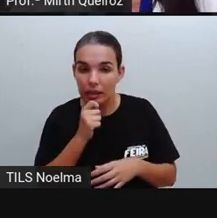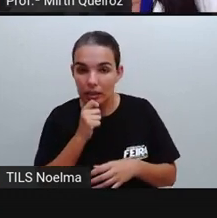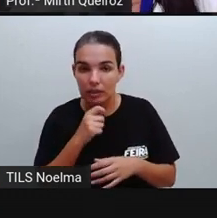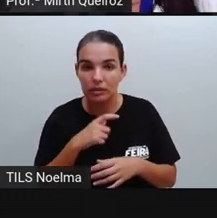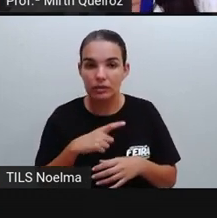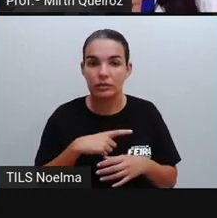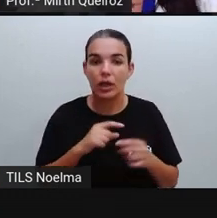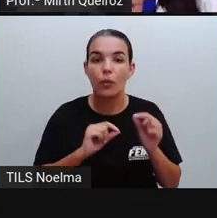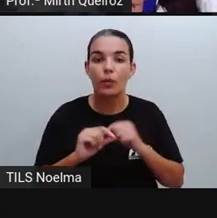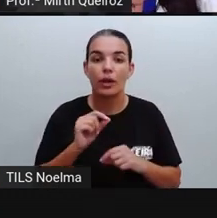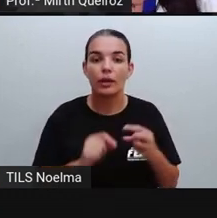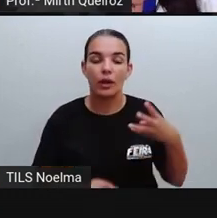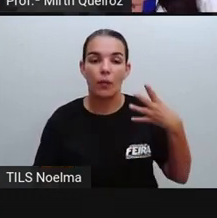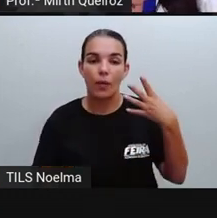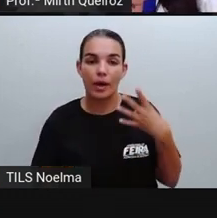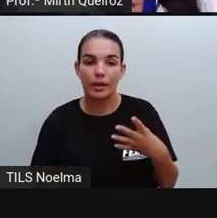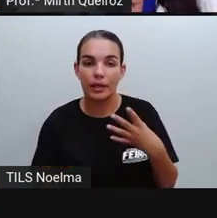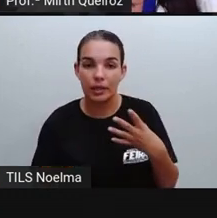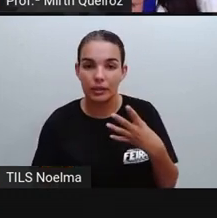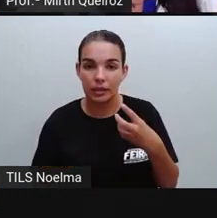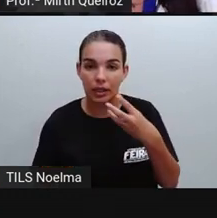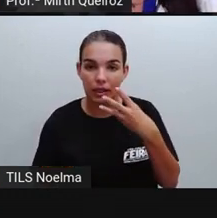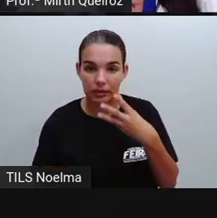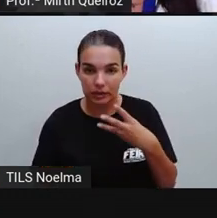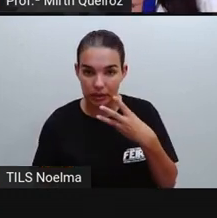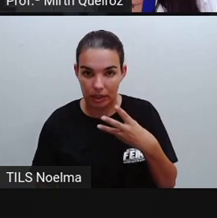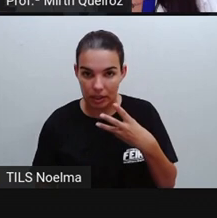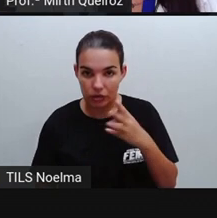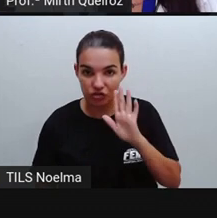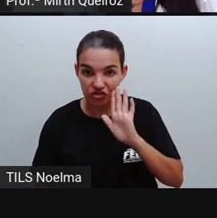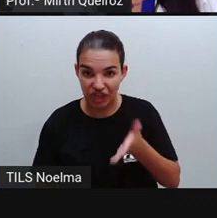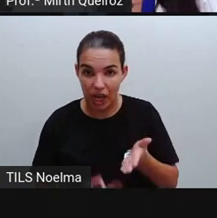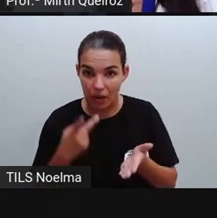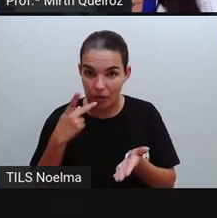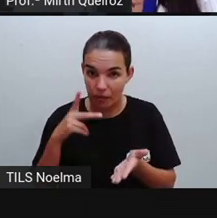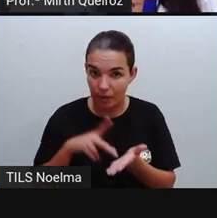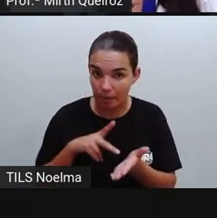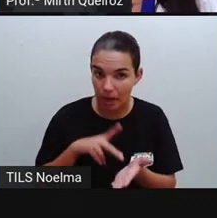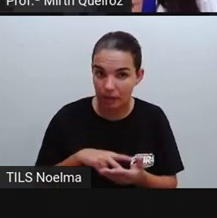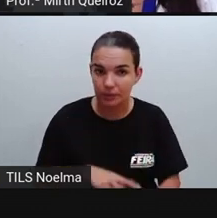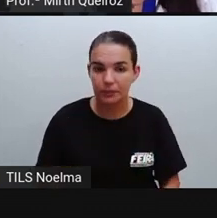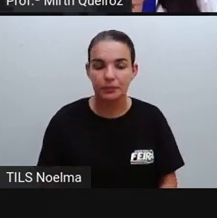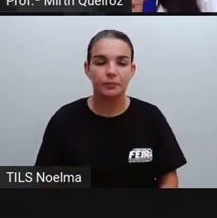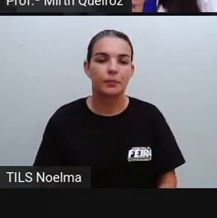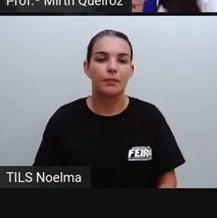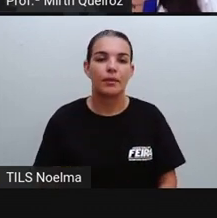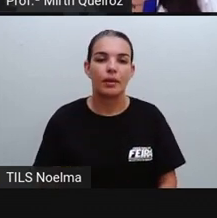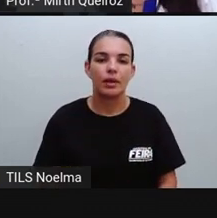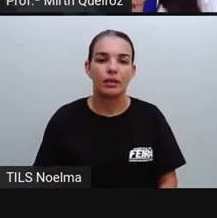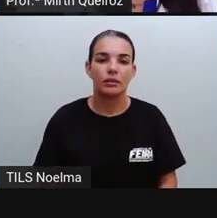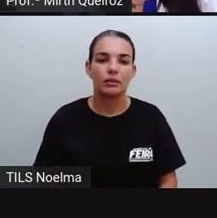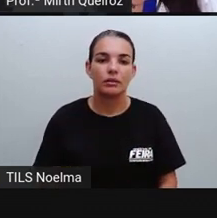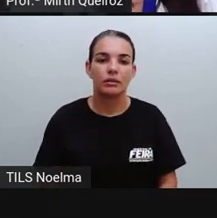tivemos 43 casos que foram confirmados. Nós tivemos aí